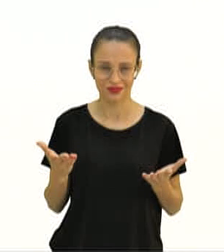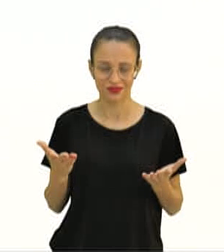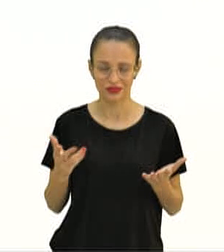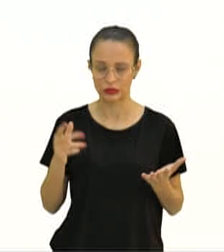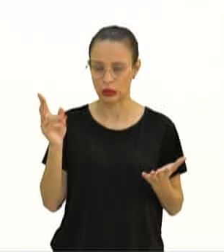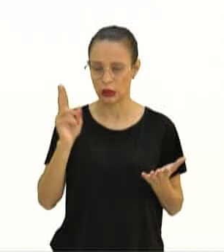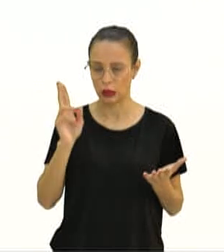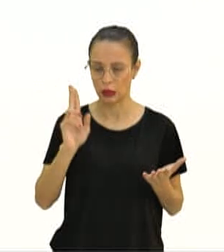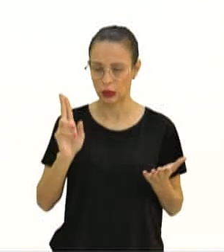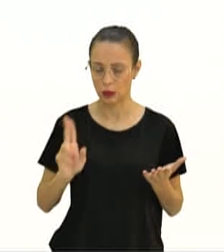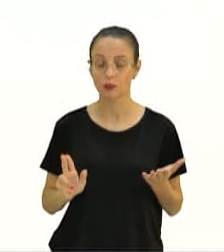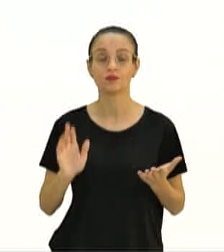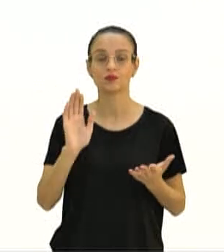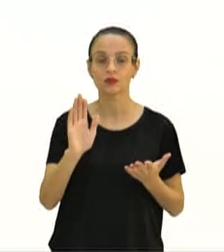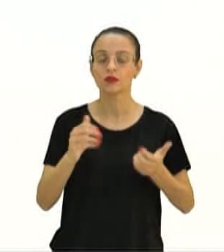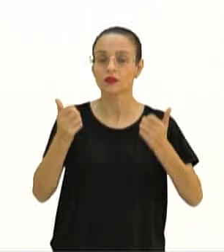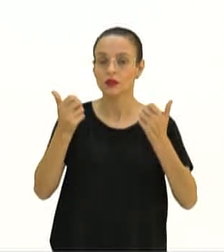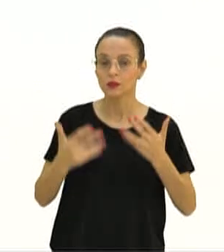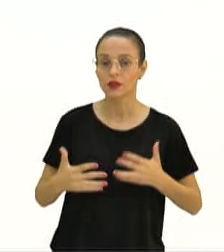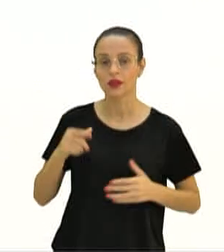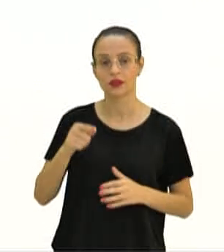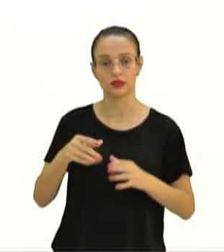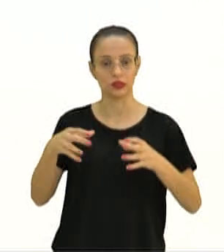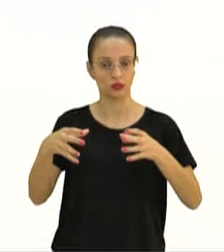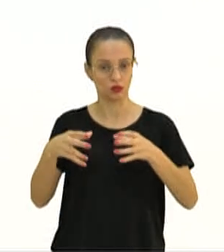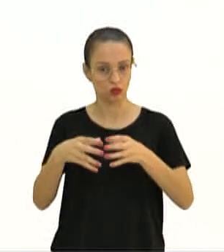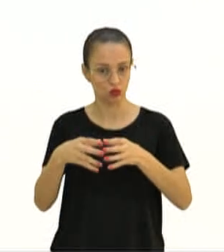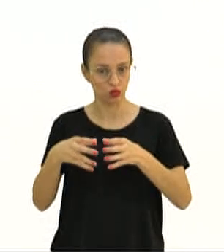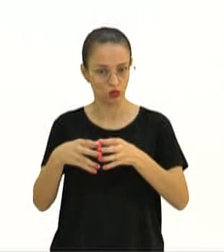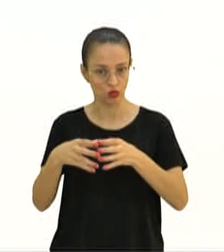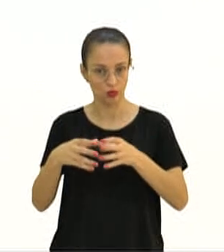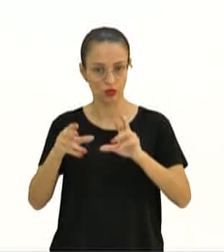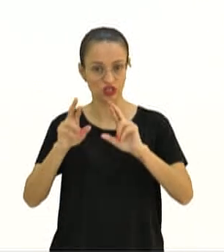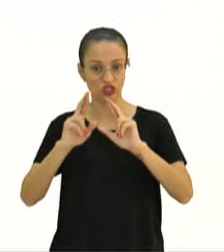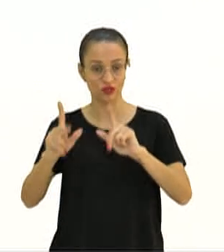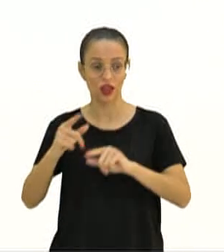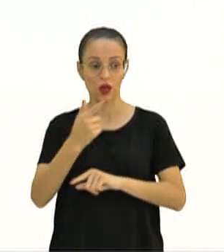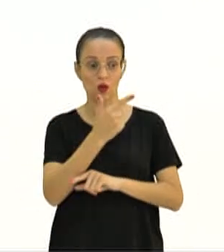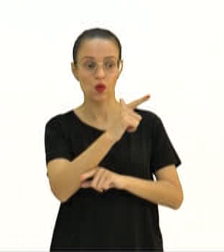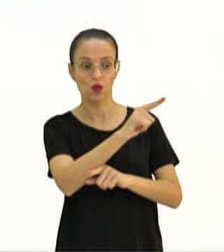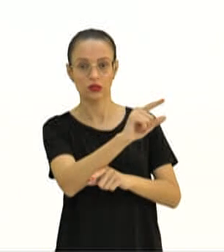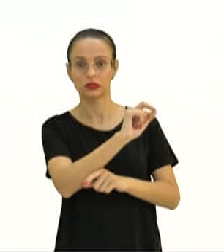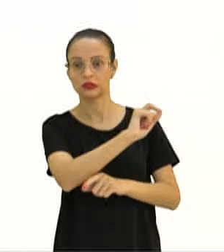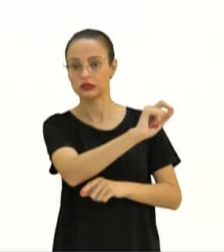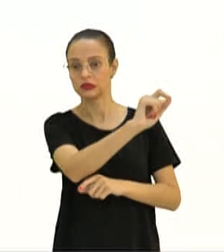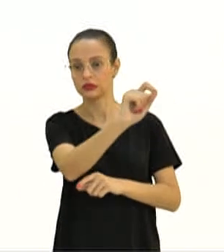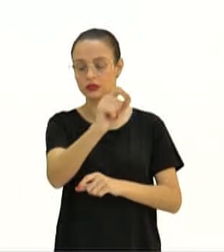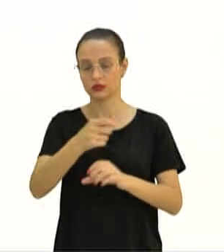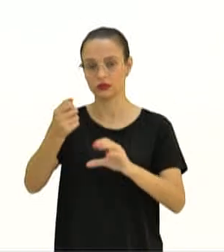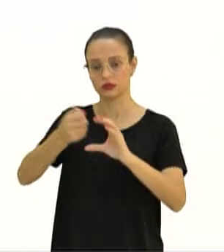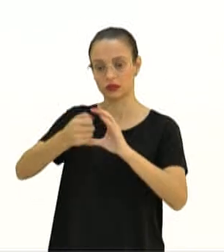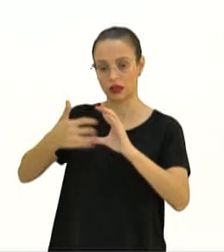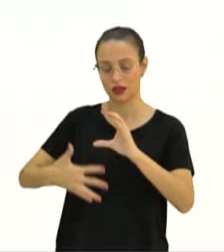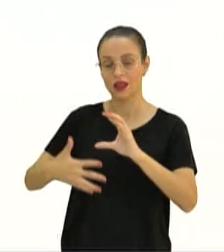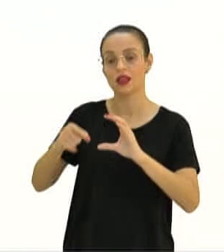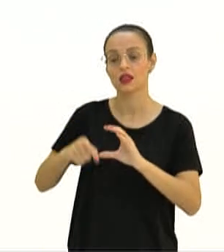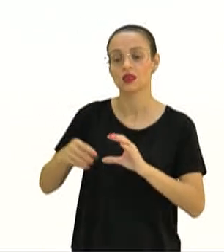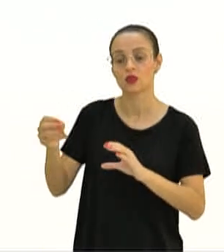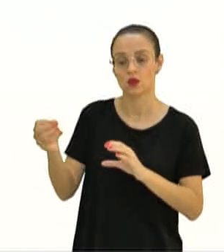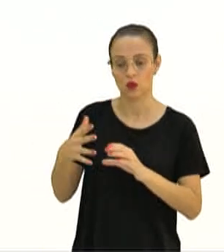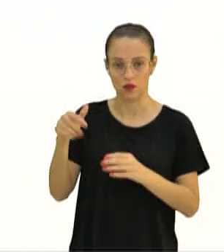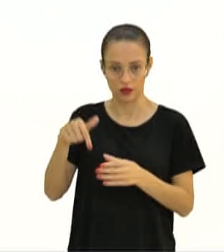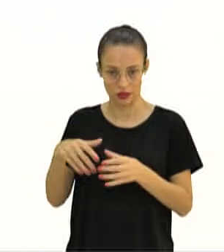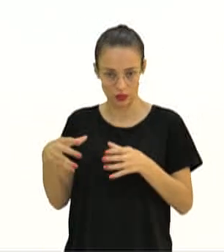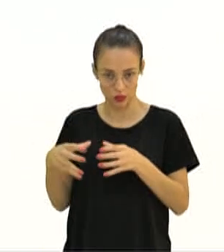de nome. Então, eu estou falando de um grupo que é diferente dos demais. Ele apresenta características novas dentro